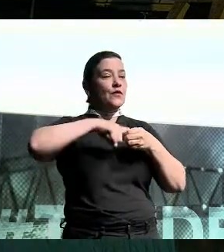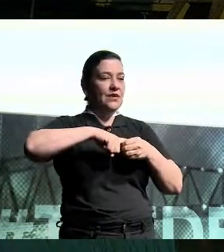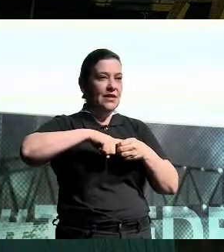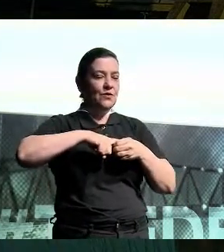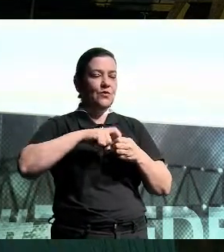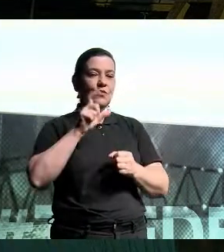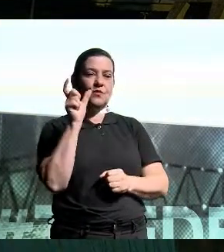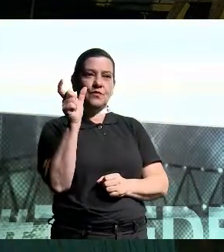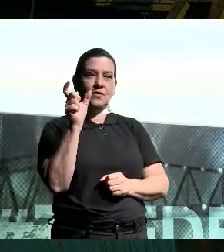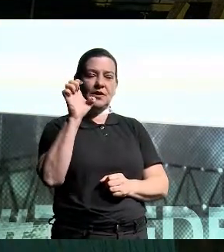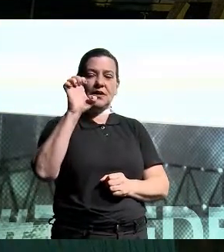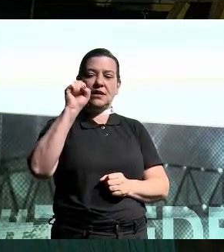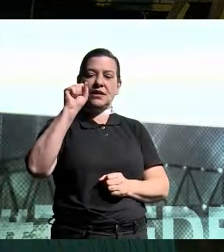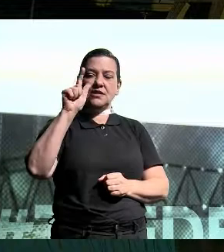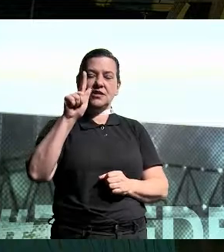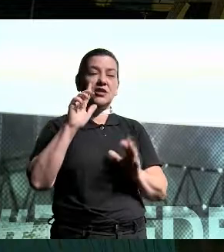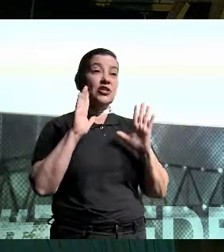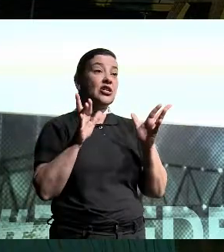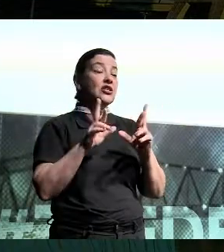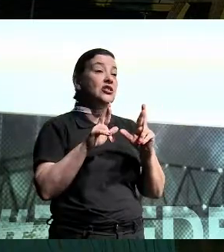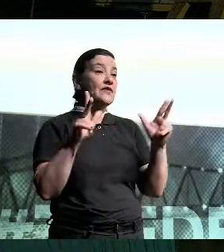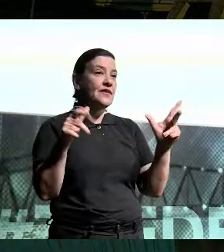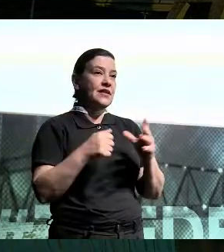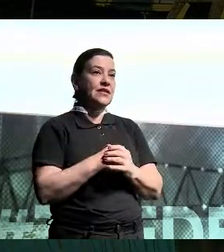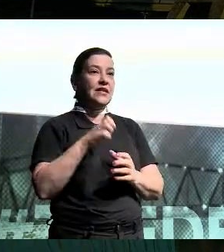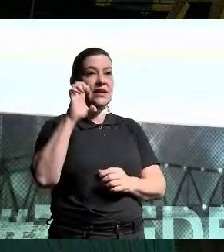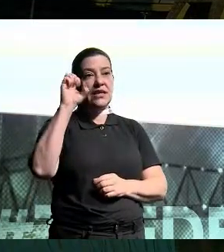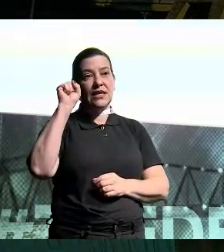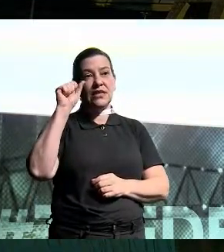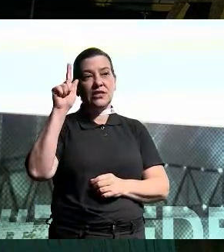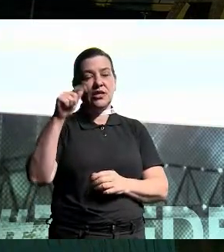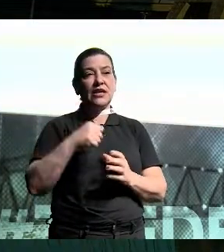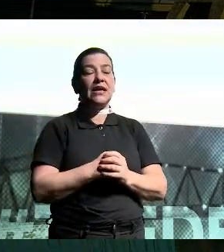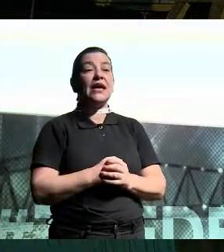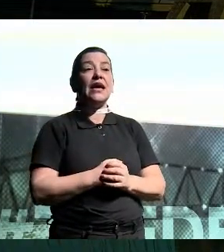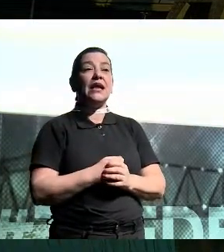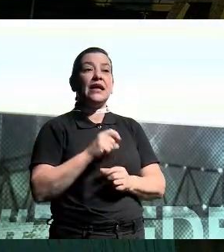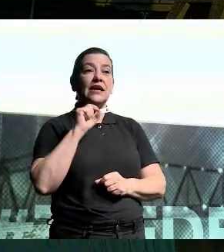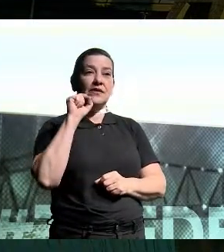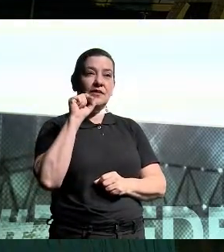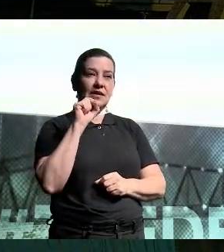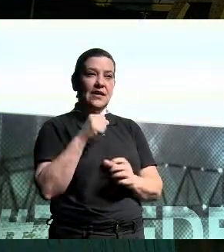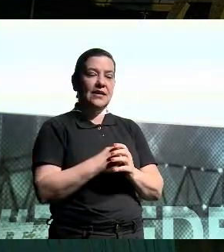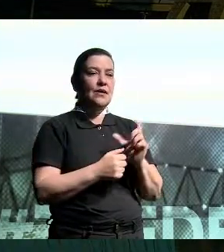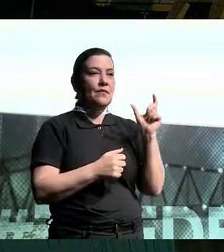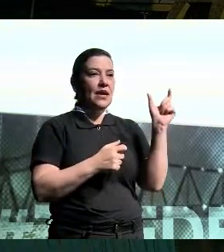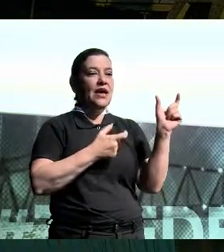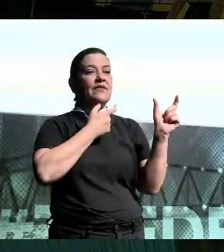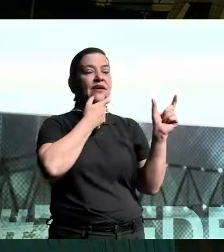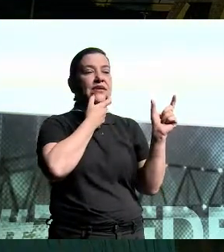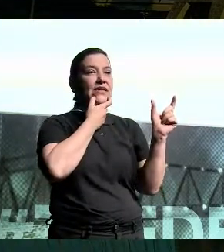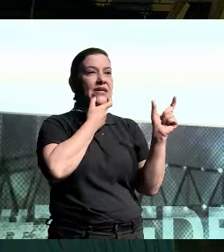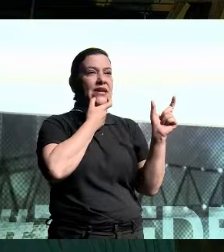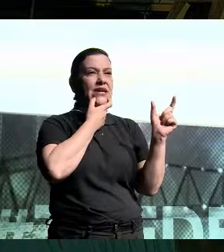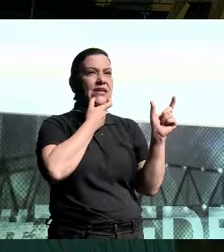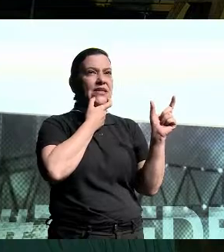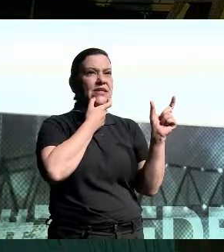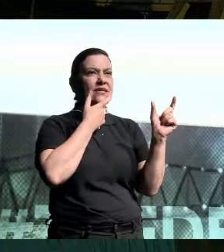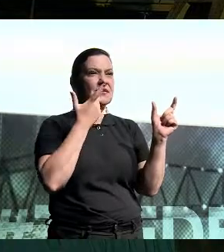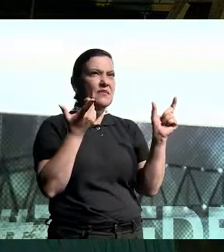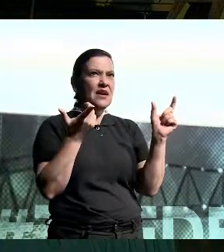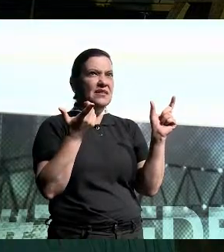sigla, aqui eu já coloquei ela um pouquinho diferente. ESG, ela está em inglês. Ela vem de Environmental, Social e Governance. Mas a